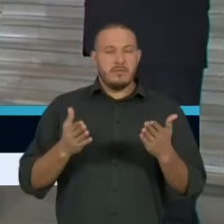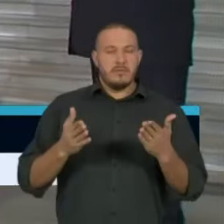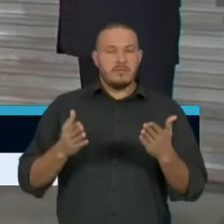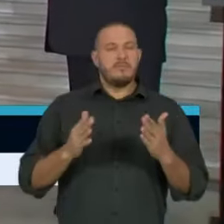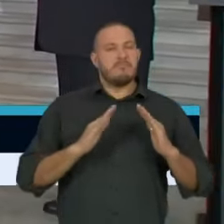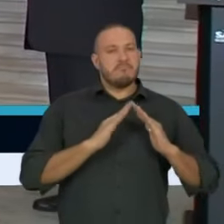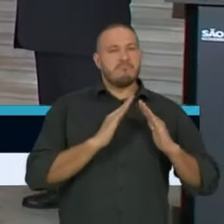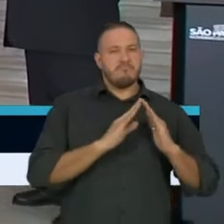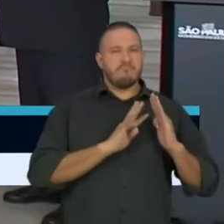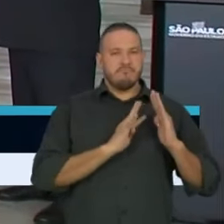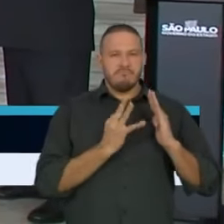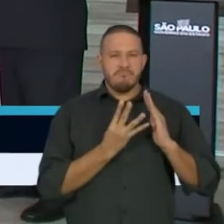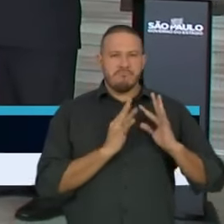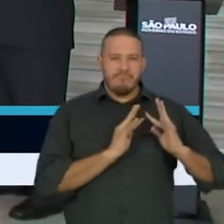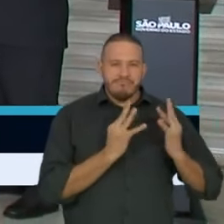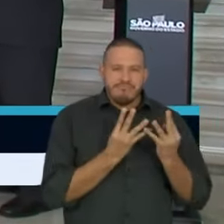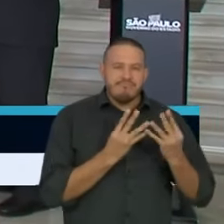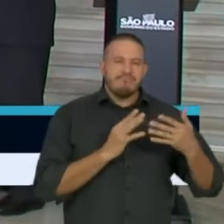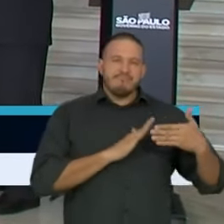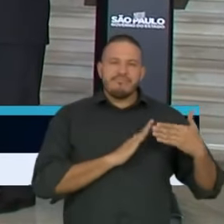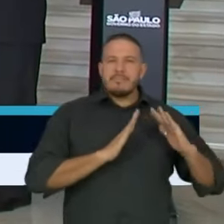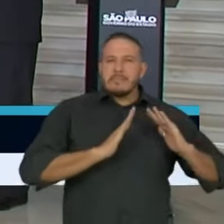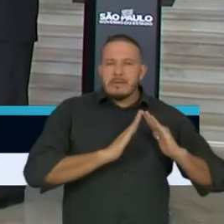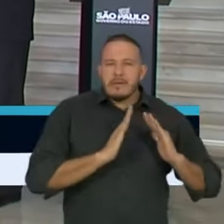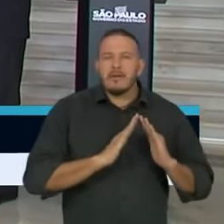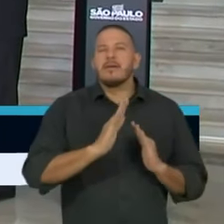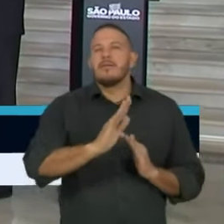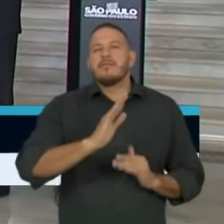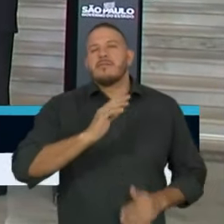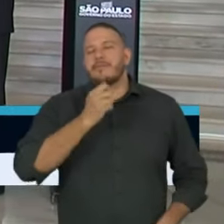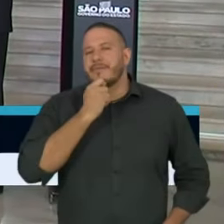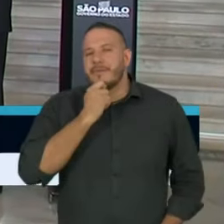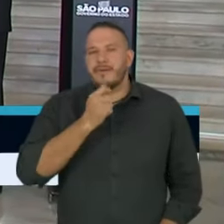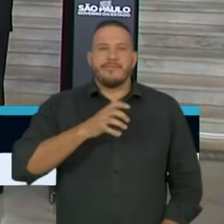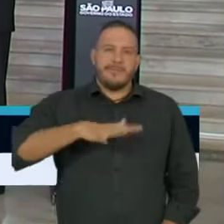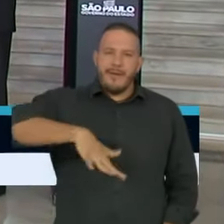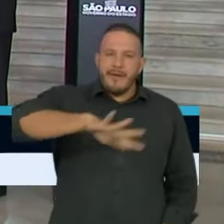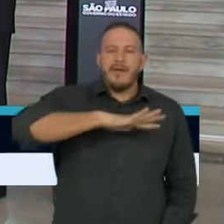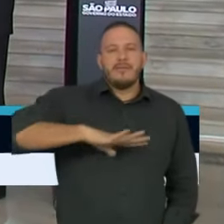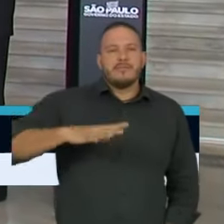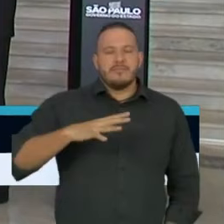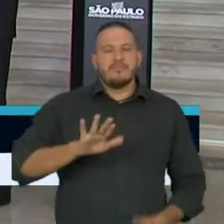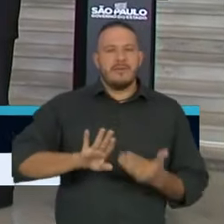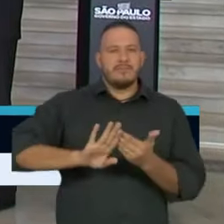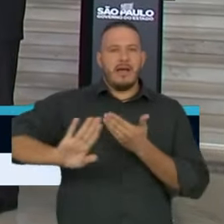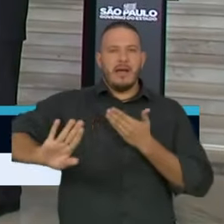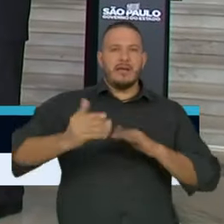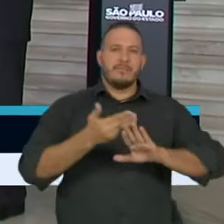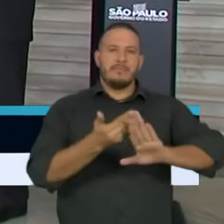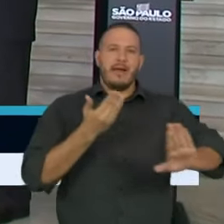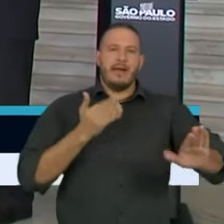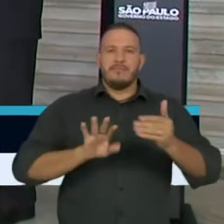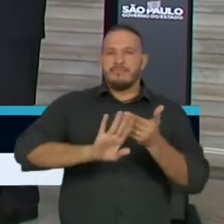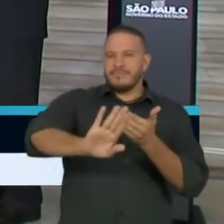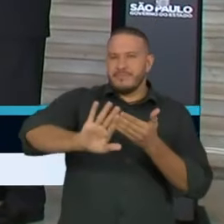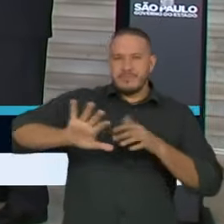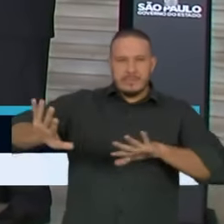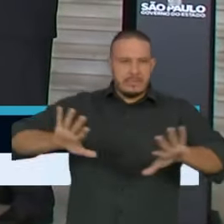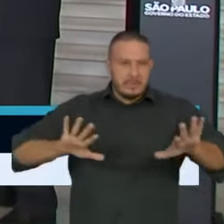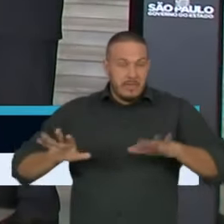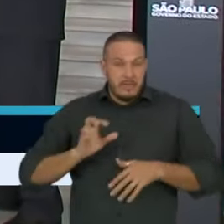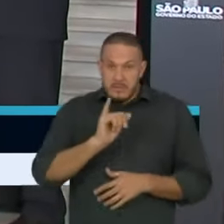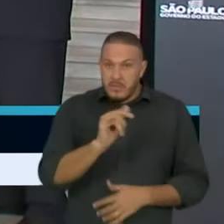das pessoas, ainda no chamado distanciamento social, se nós não